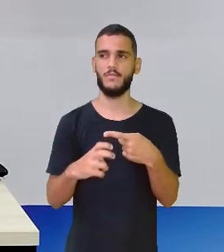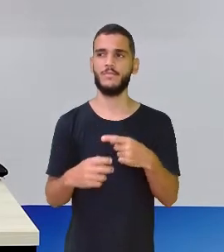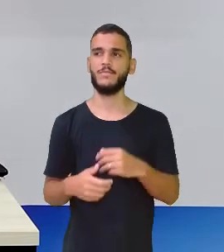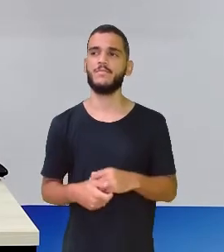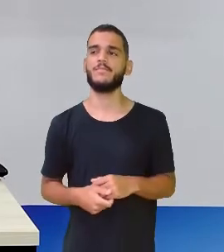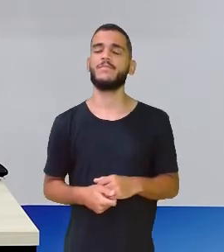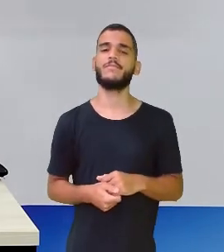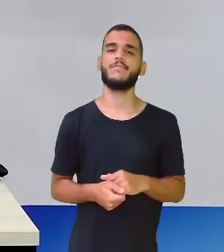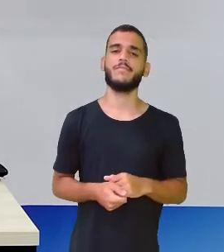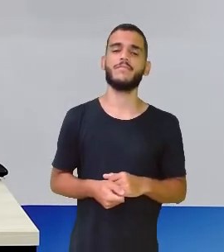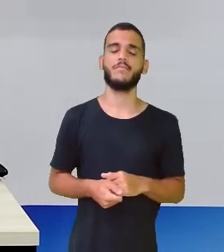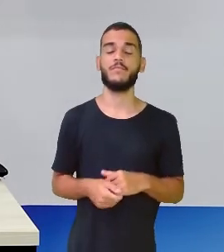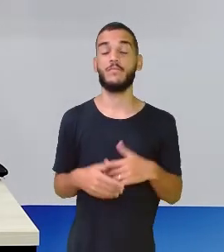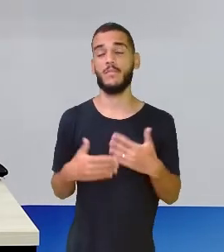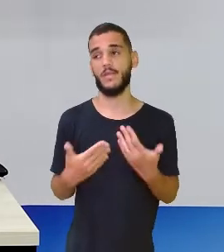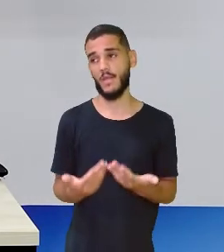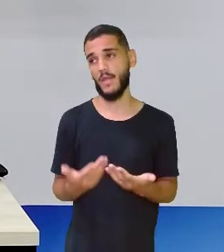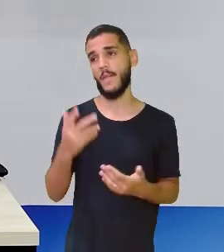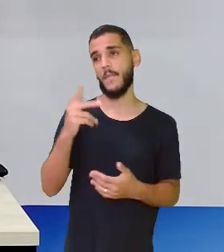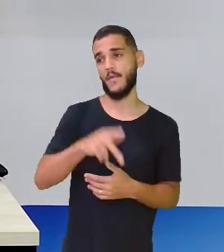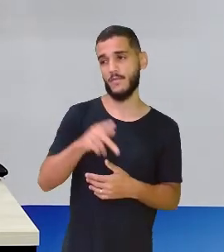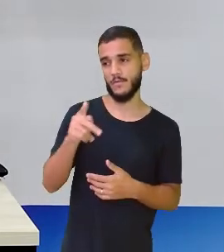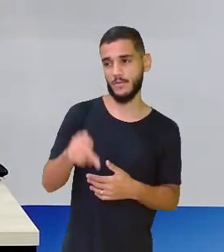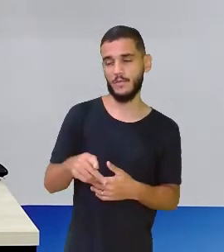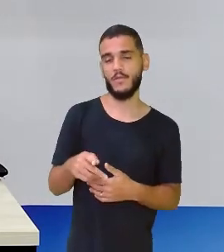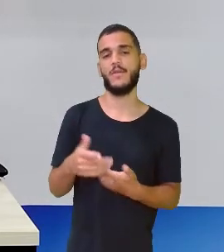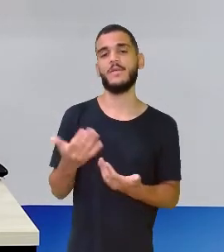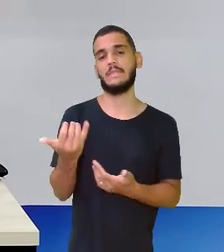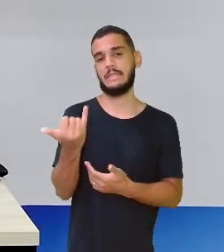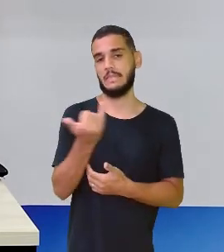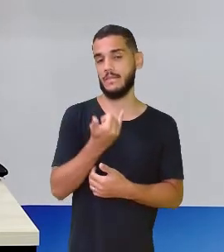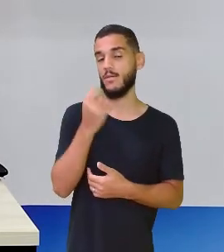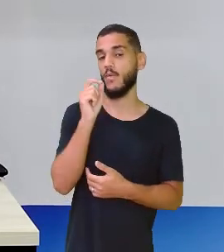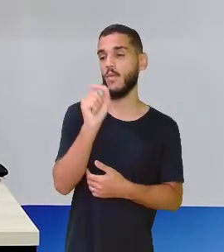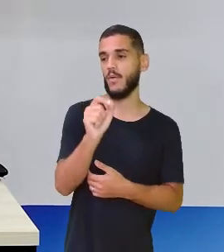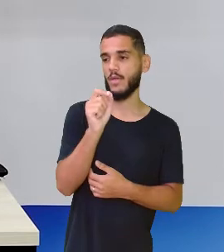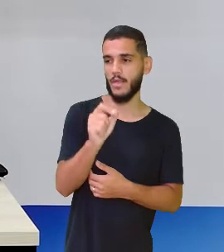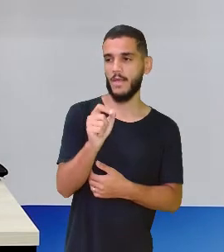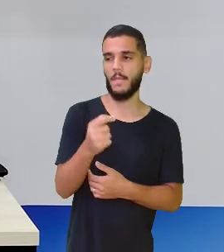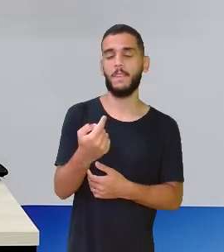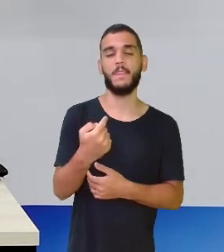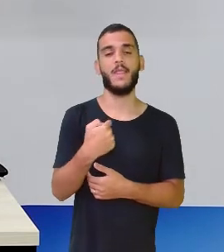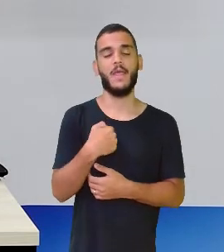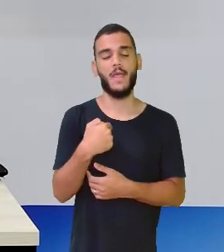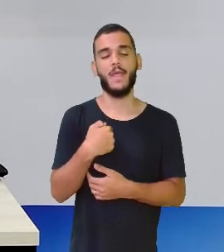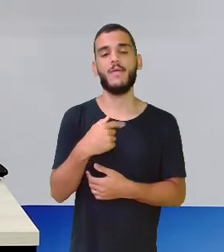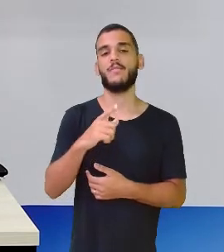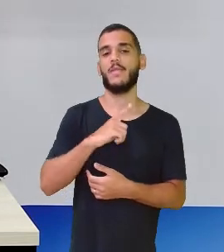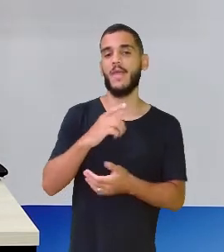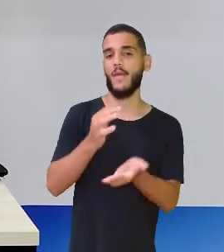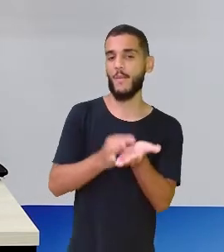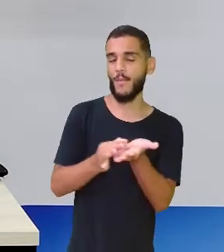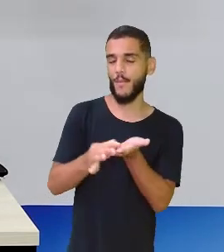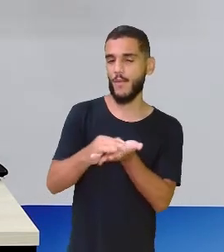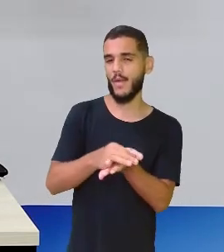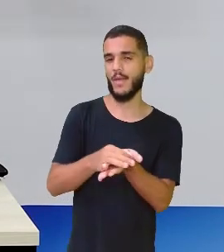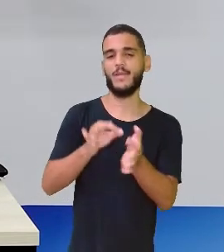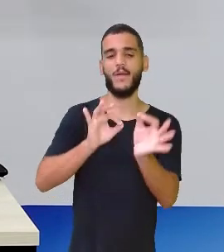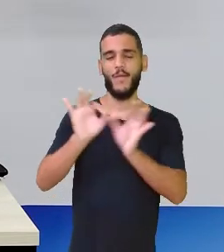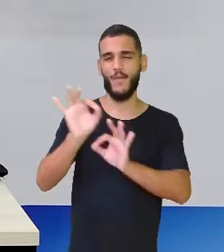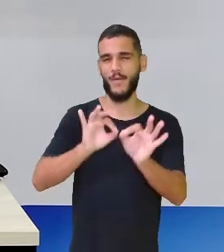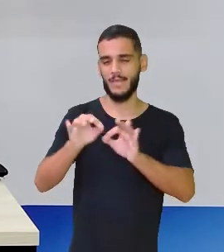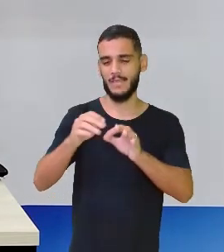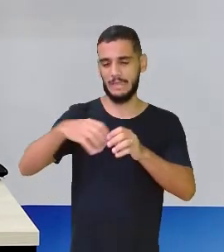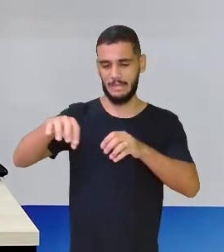Certo, professora. Mas a senhora disse que eu vou pegar as moedas e vou dividir.